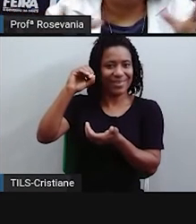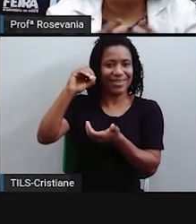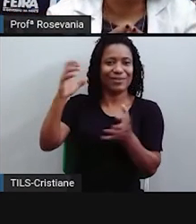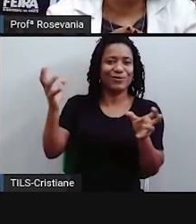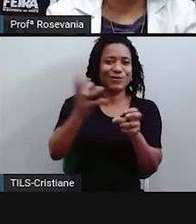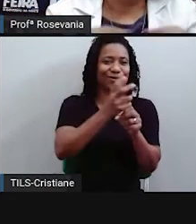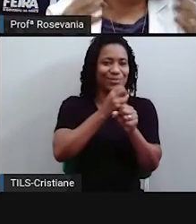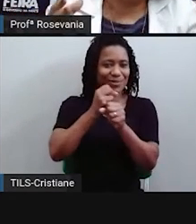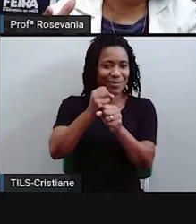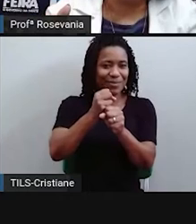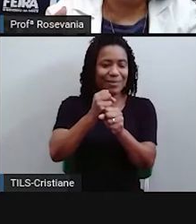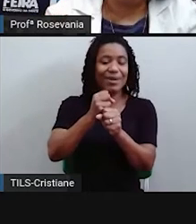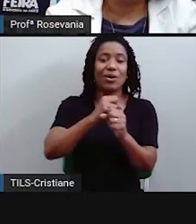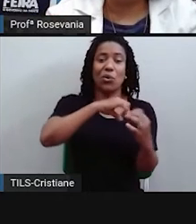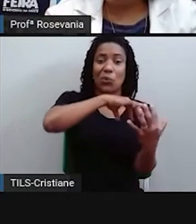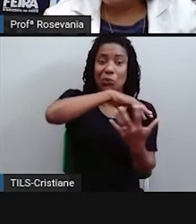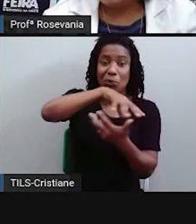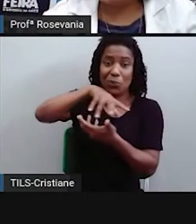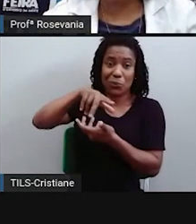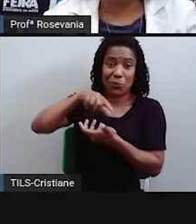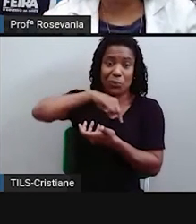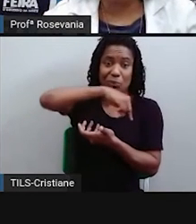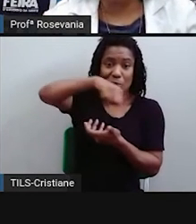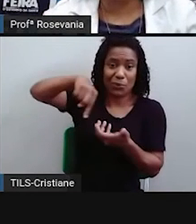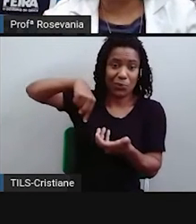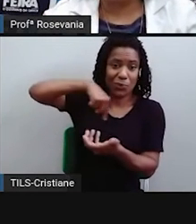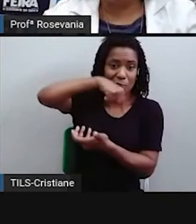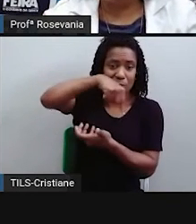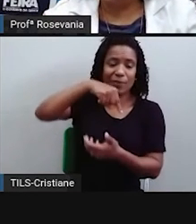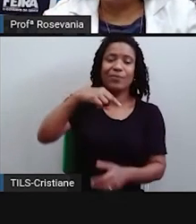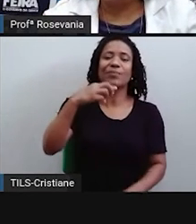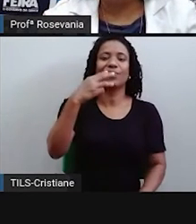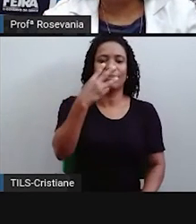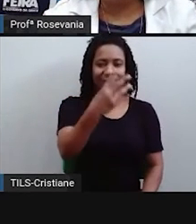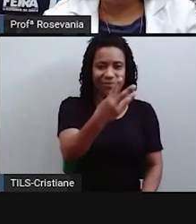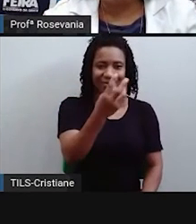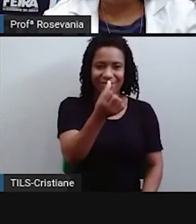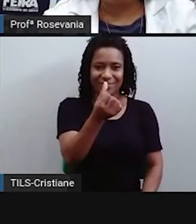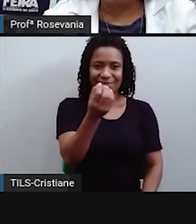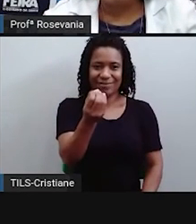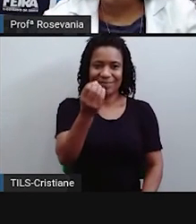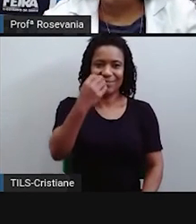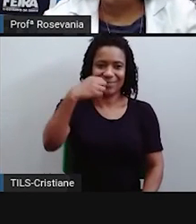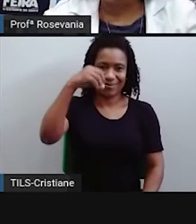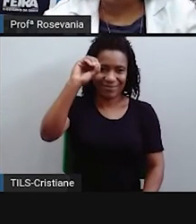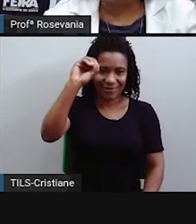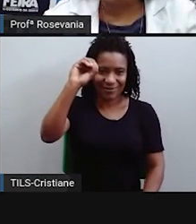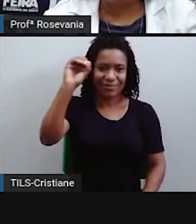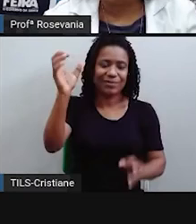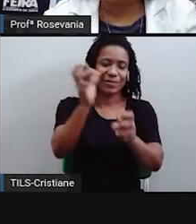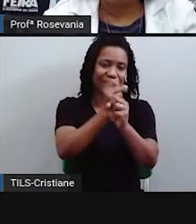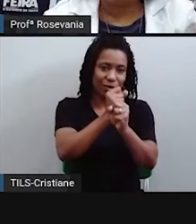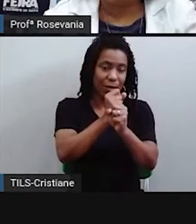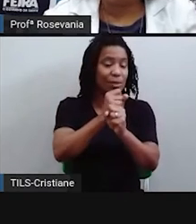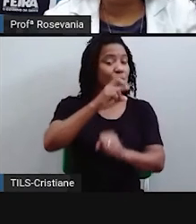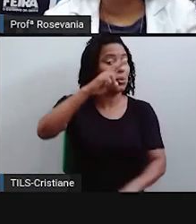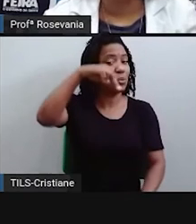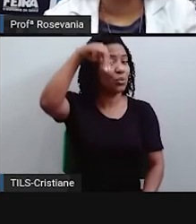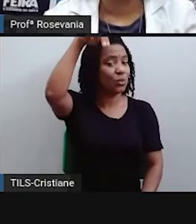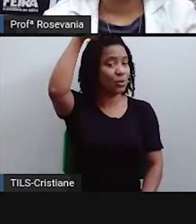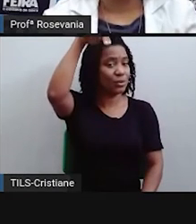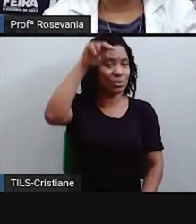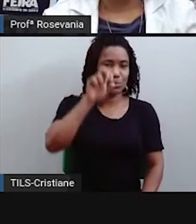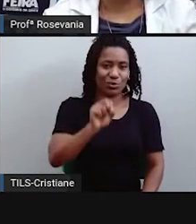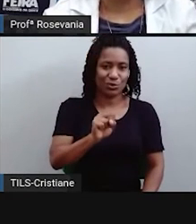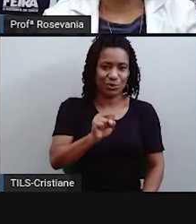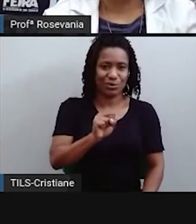graus. Aí, nesse caso, essas linhas, relembrando, só vai do, né, do polo norte ao polo sul, ele não dá uma volta